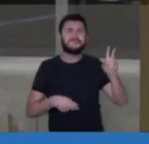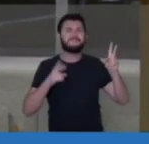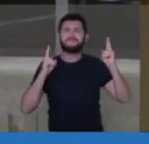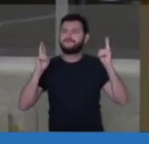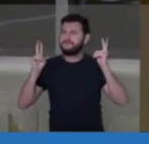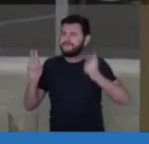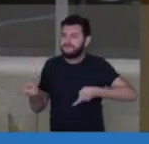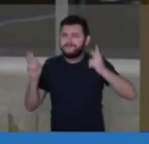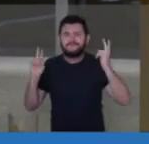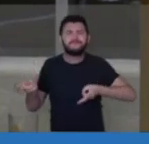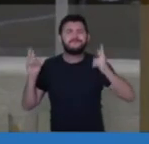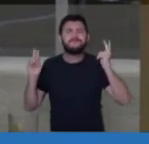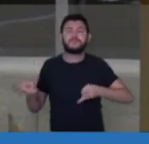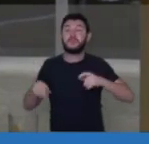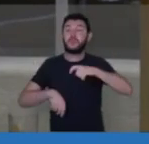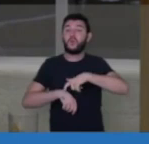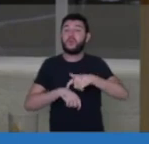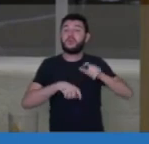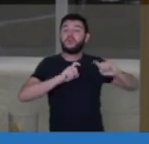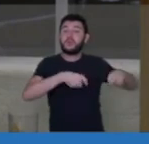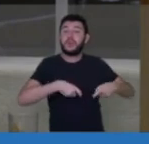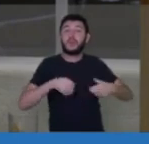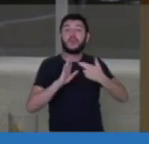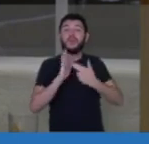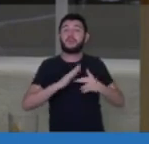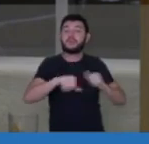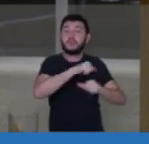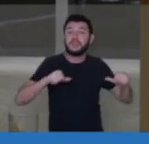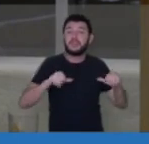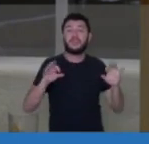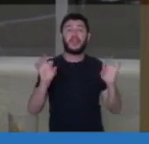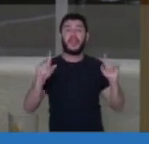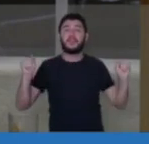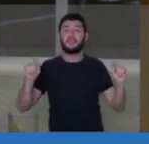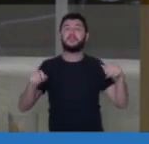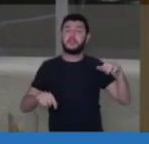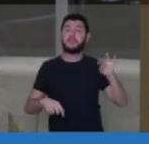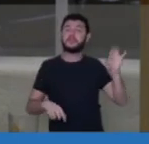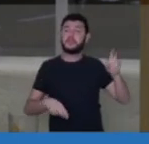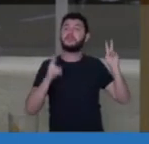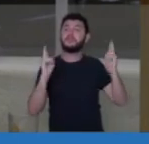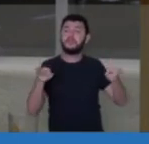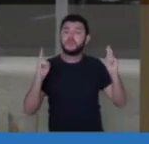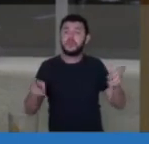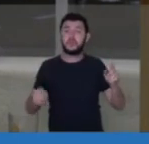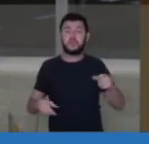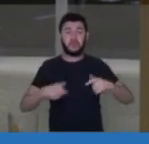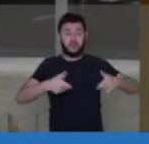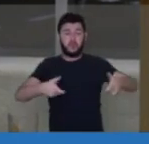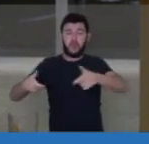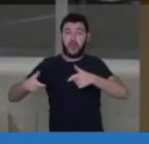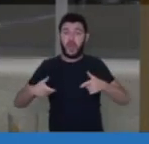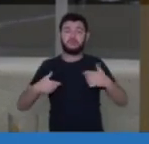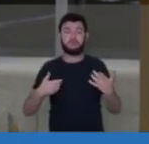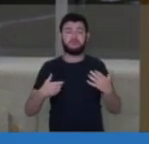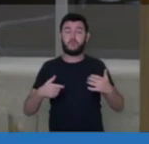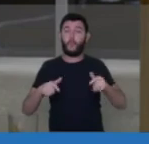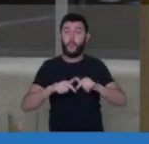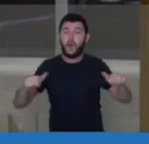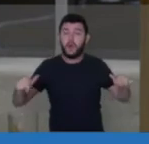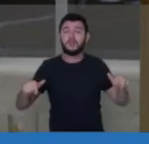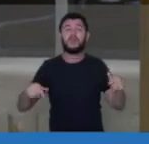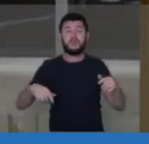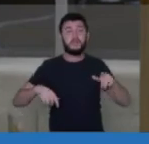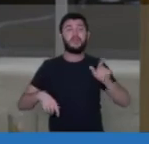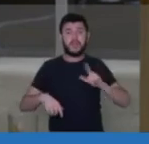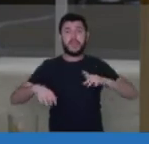não houver reforma agrária, vai haver o MST. Enquanto houver latifúndio improdutivo, vai haver ocupação de terra.